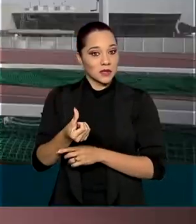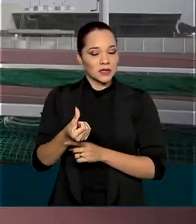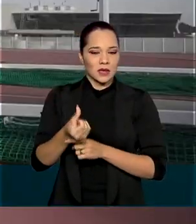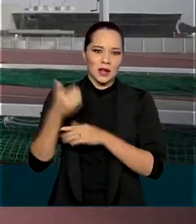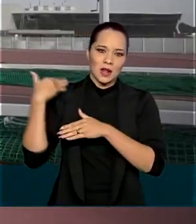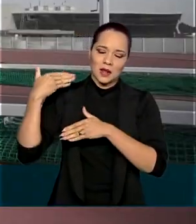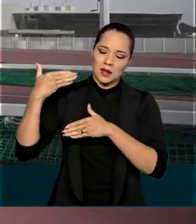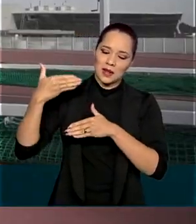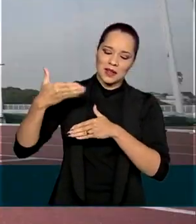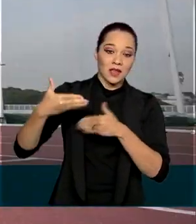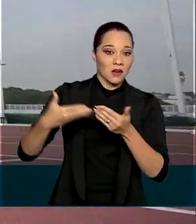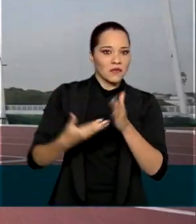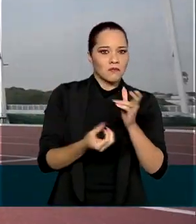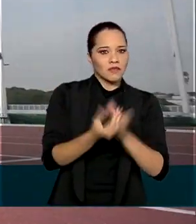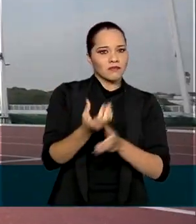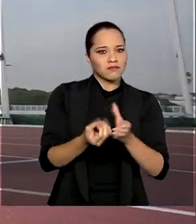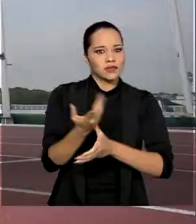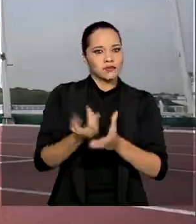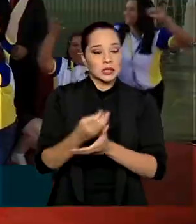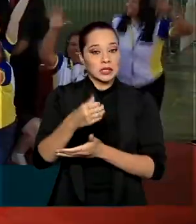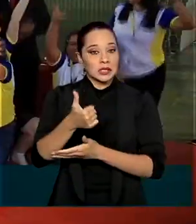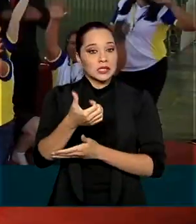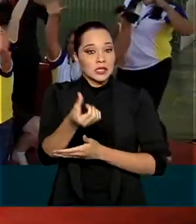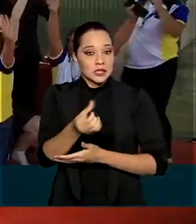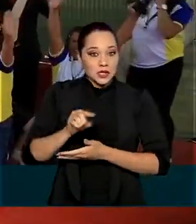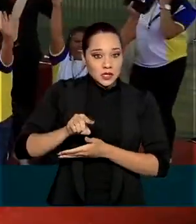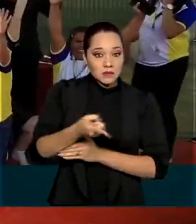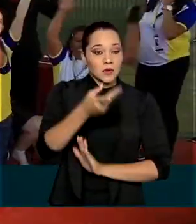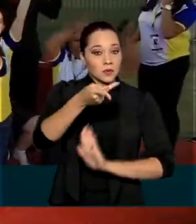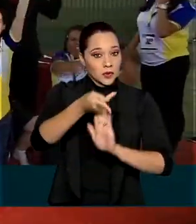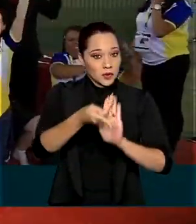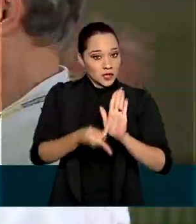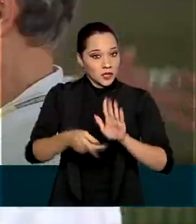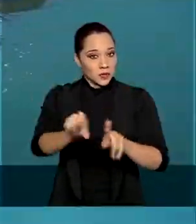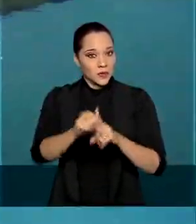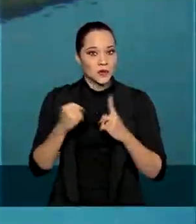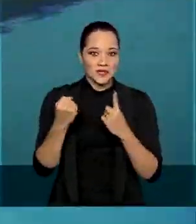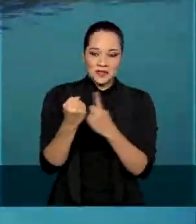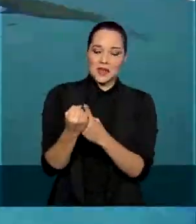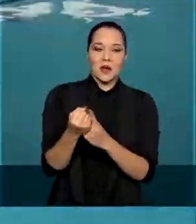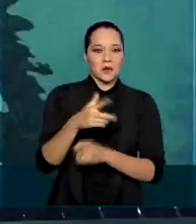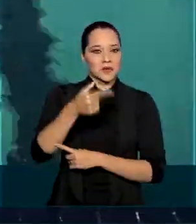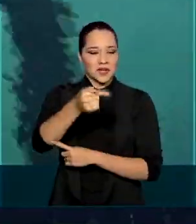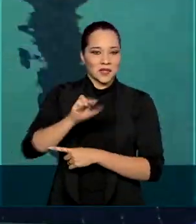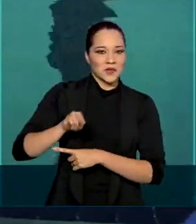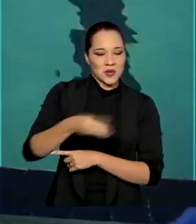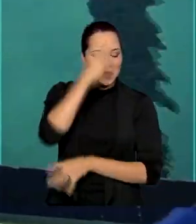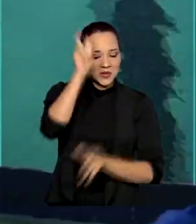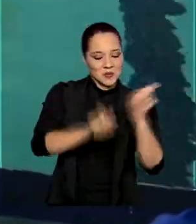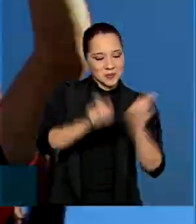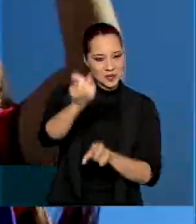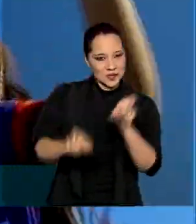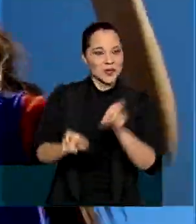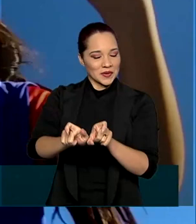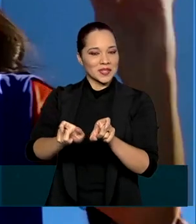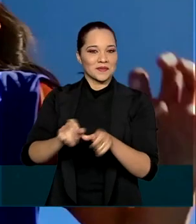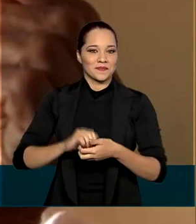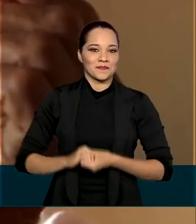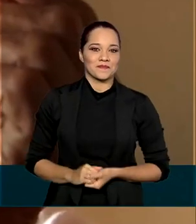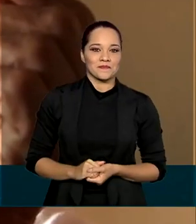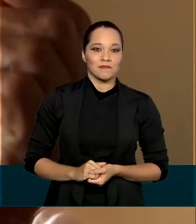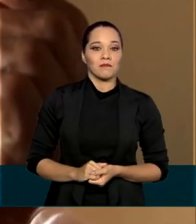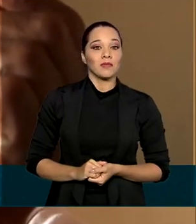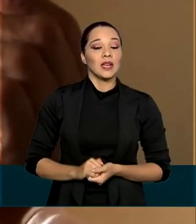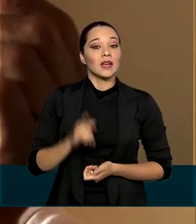De lá para cá, foram criados cerca de 16 mil projetos sociais com 7 milhões de pessoas beneficiadas.